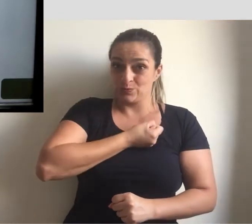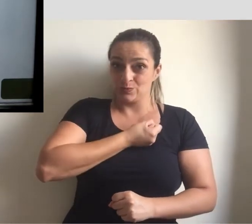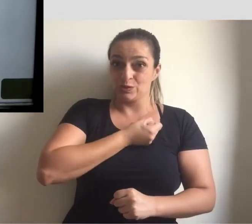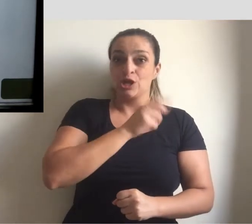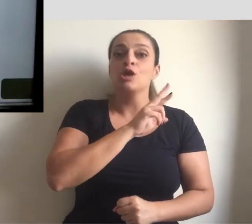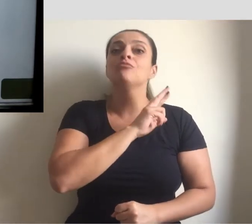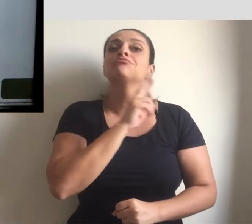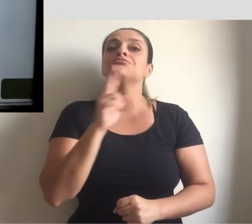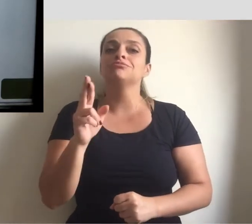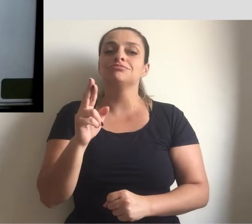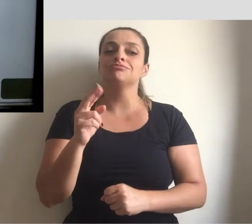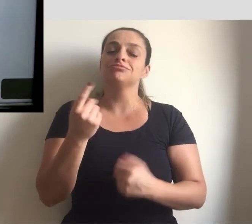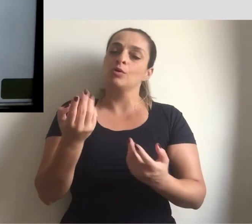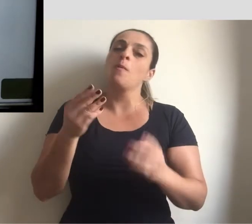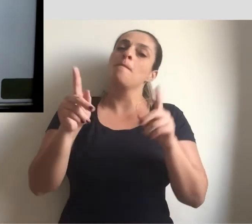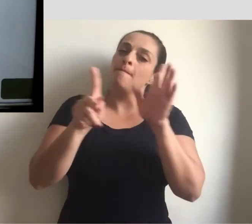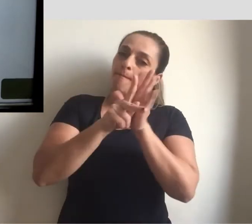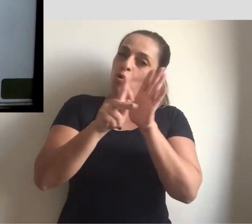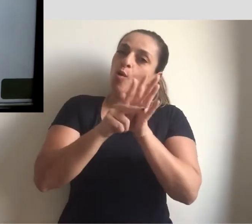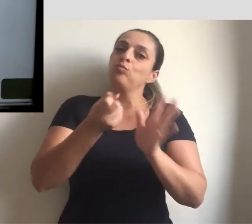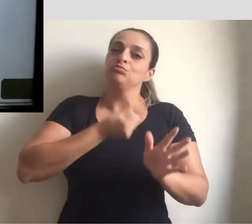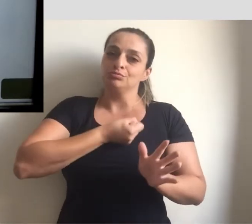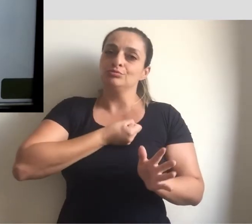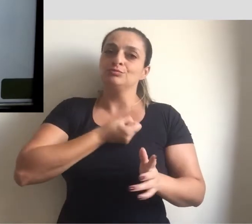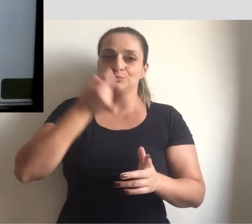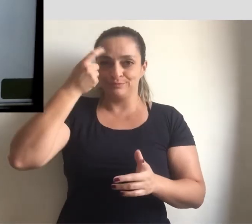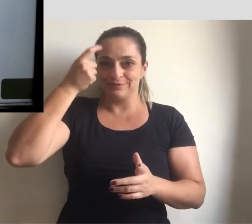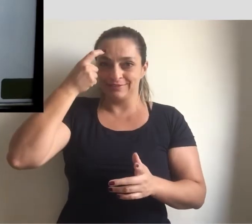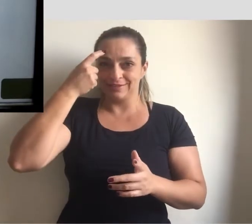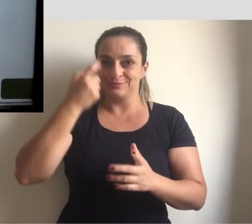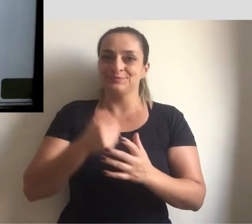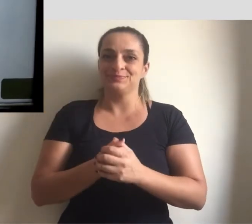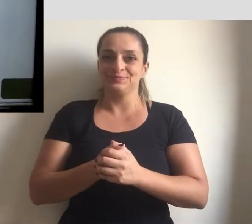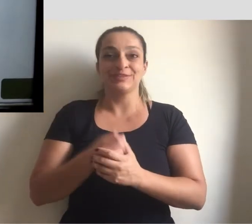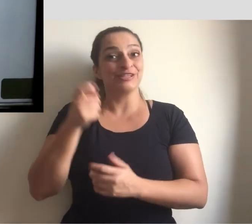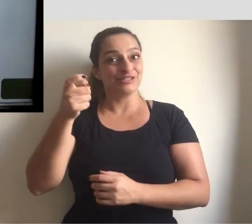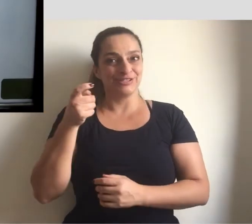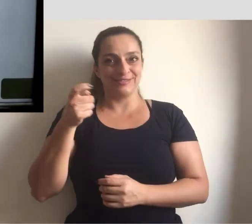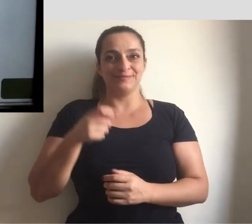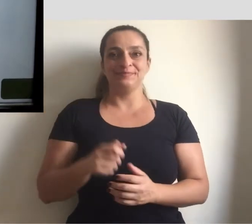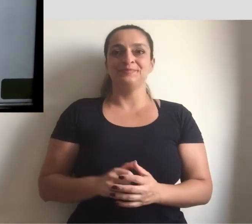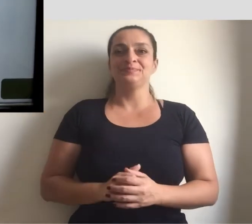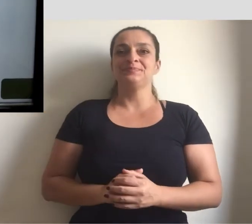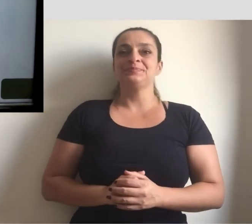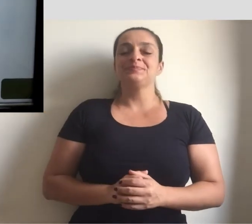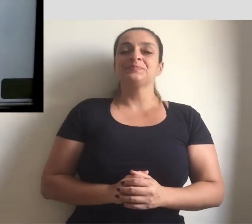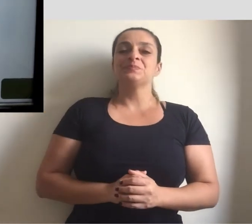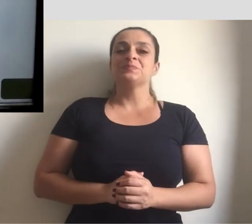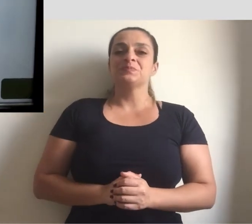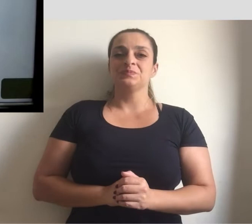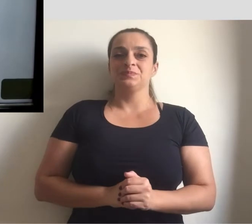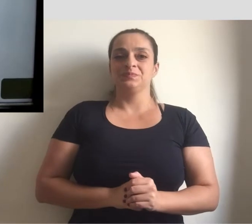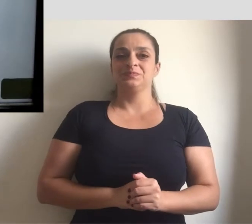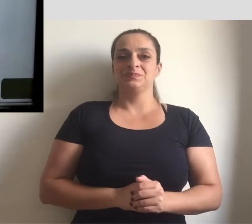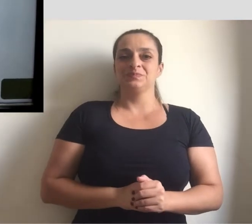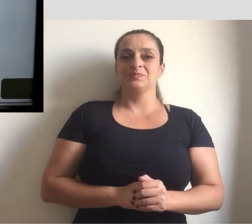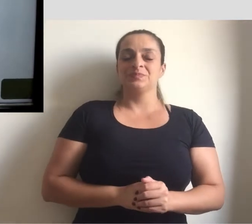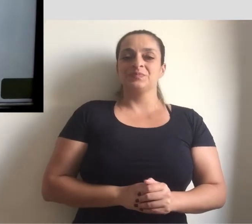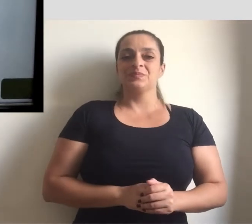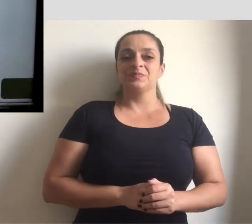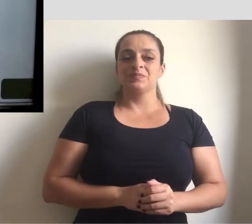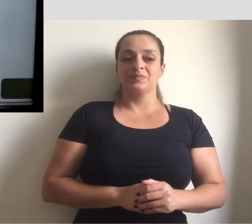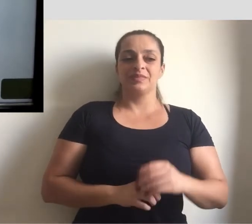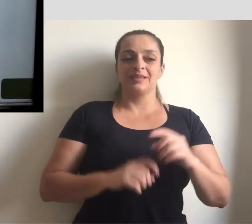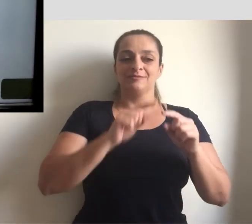resultado será o próprio número pensado, que é x. E aí, vamos trabalhar com essa